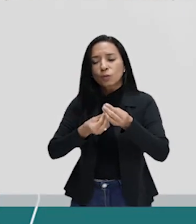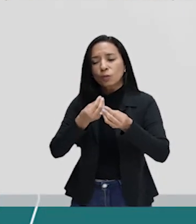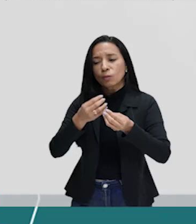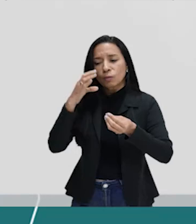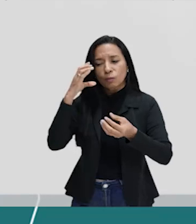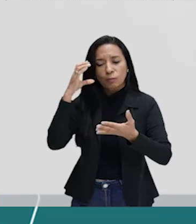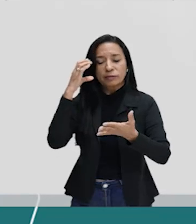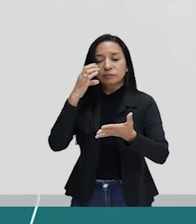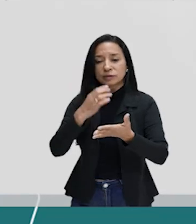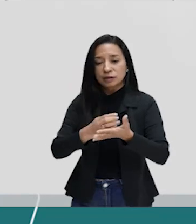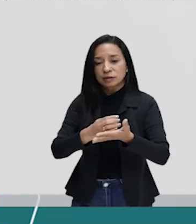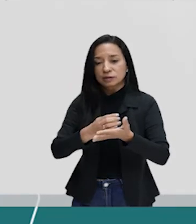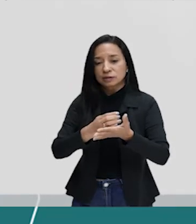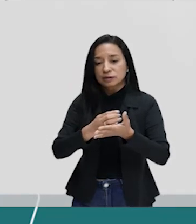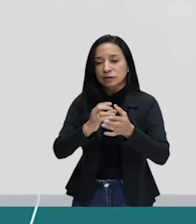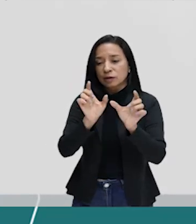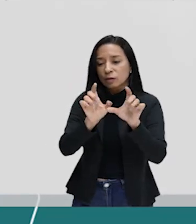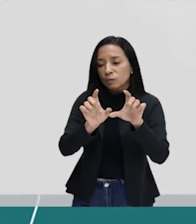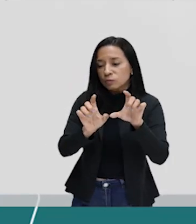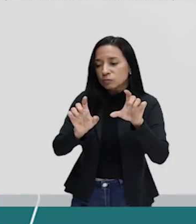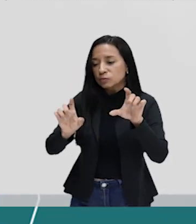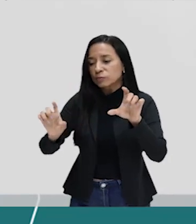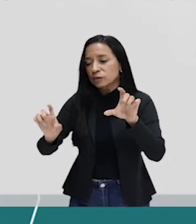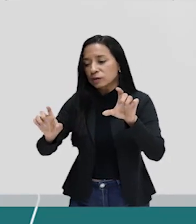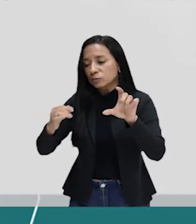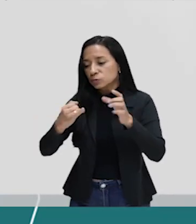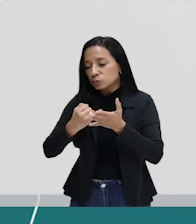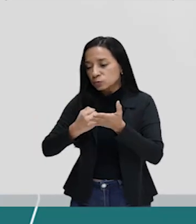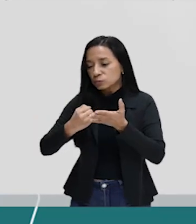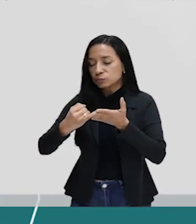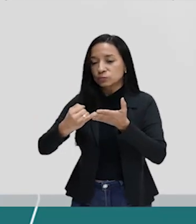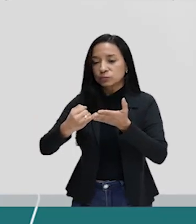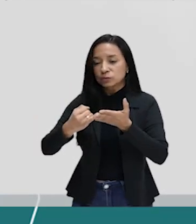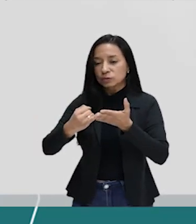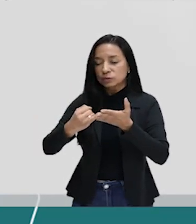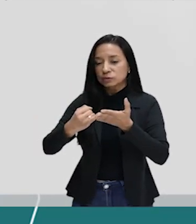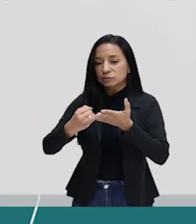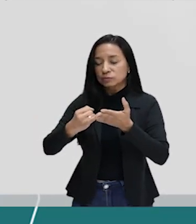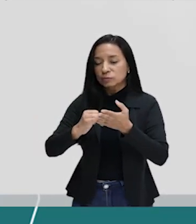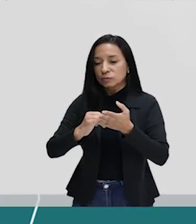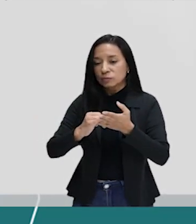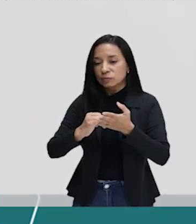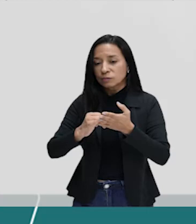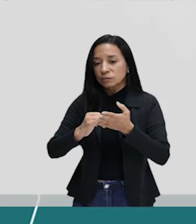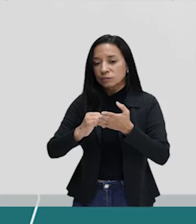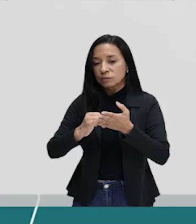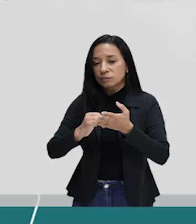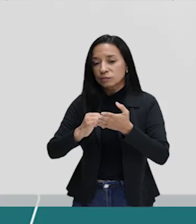iniciais desse artigo costumam ser reservados para apresentar o assunto abordado. Se eu vou falar de